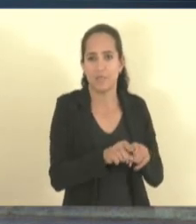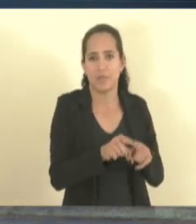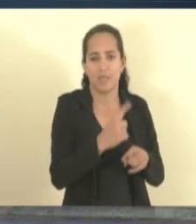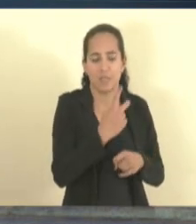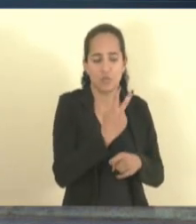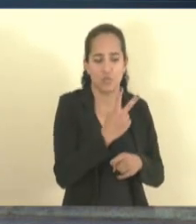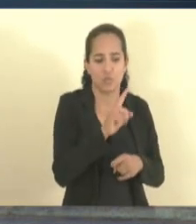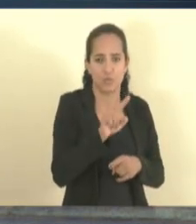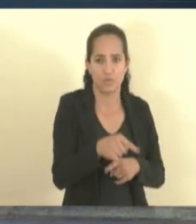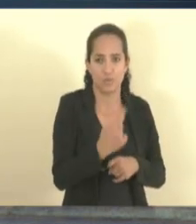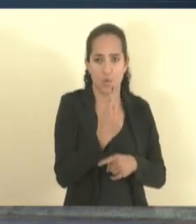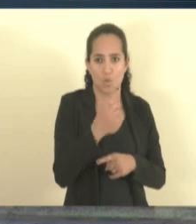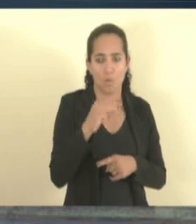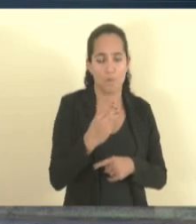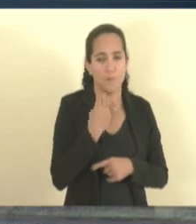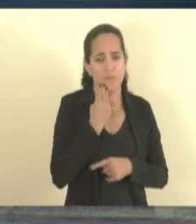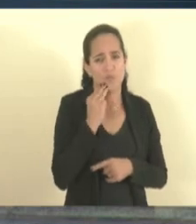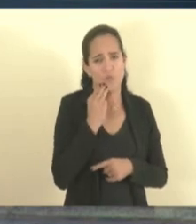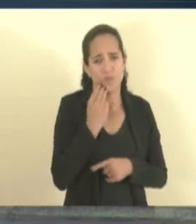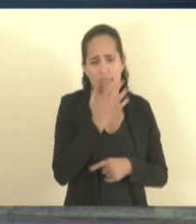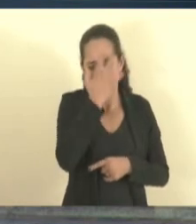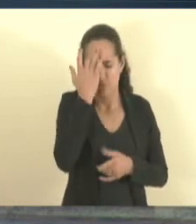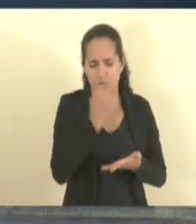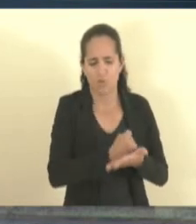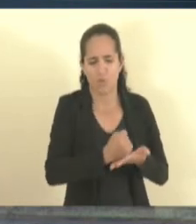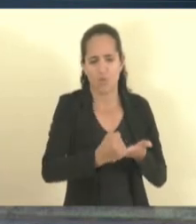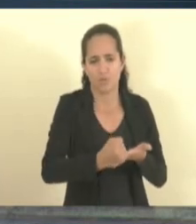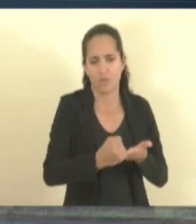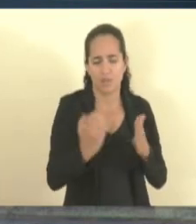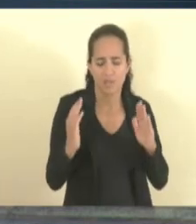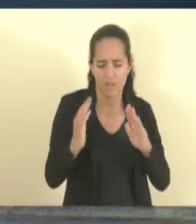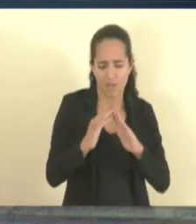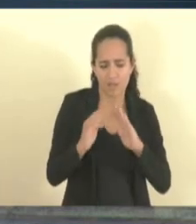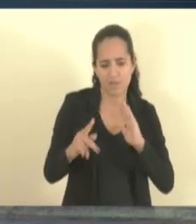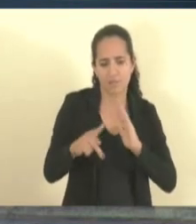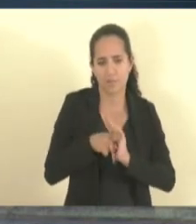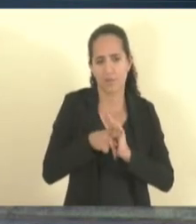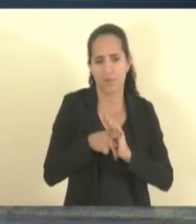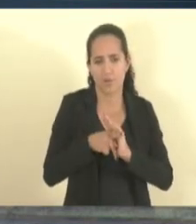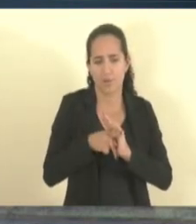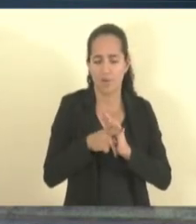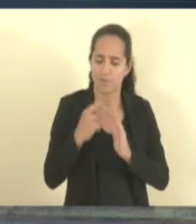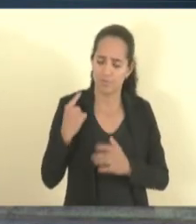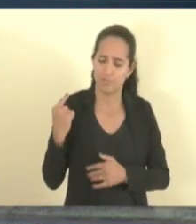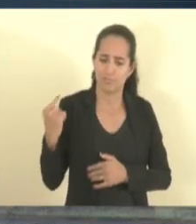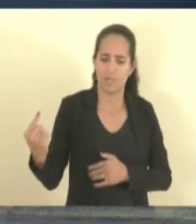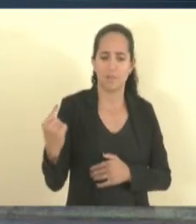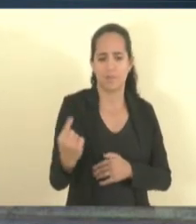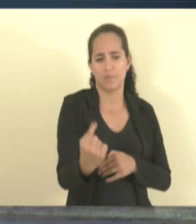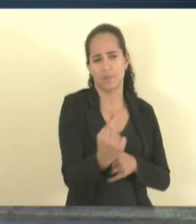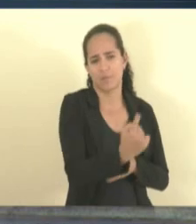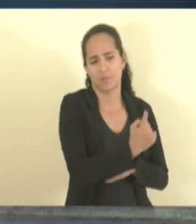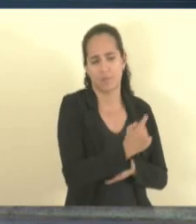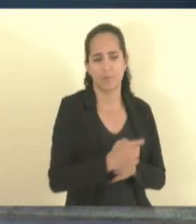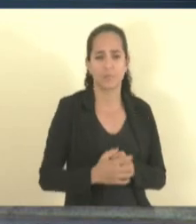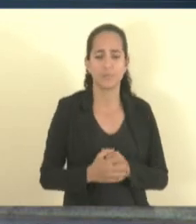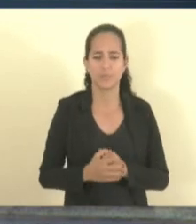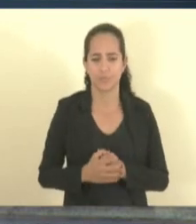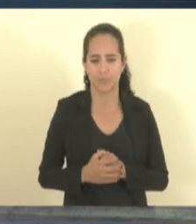operação de energia solar para casa individual, das pessoas.